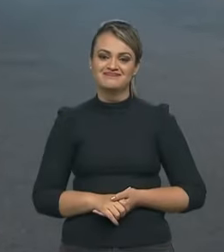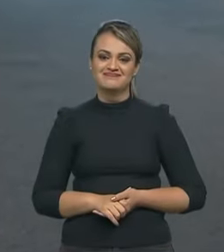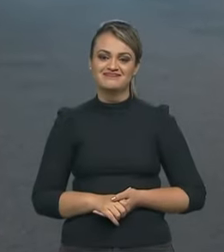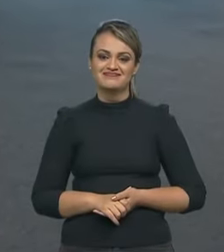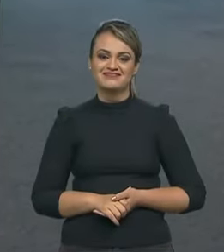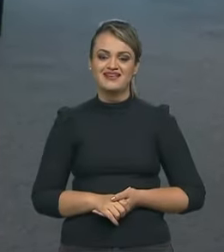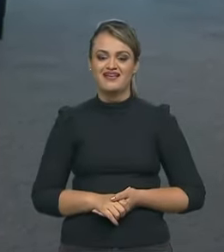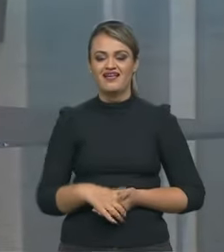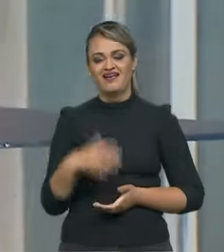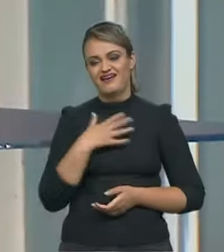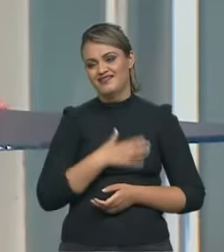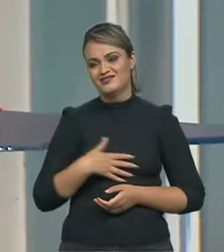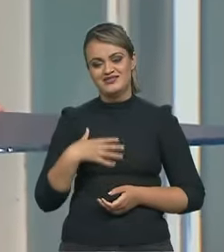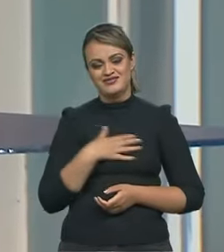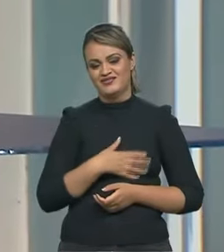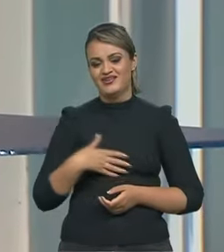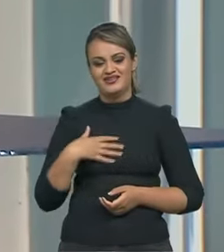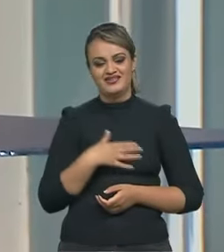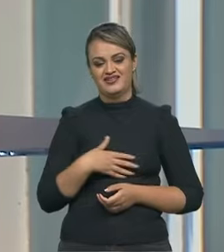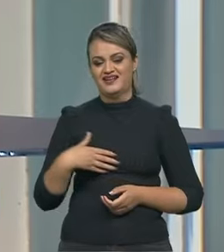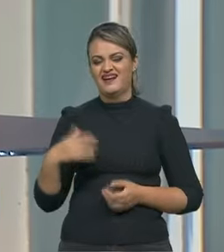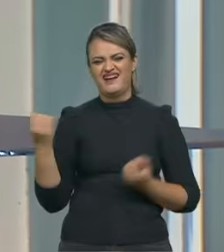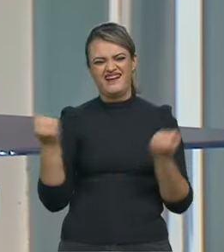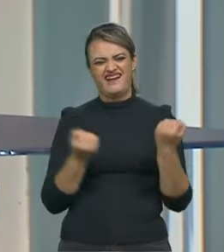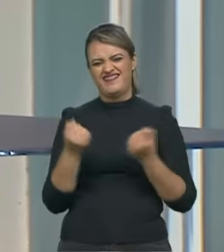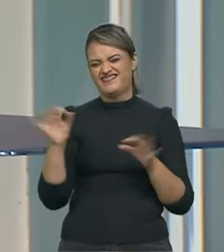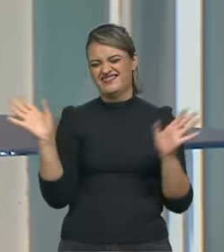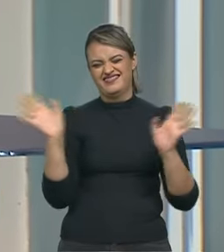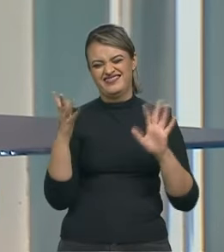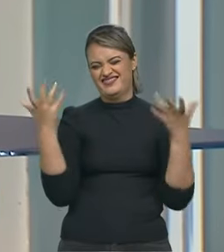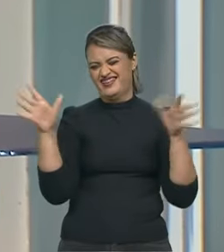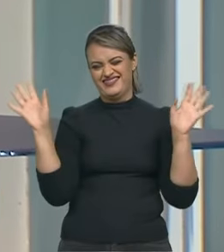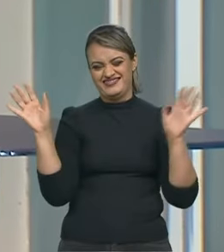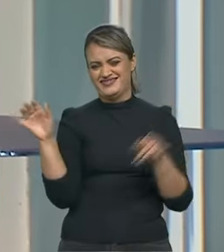cara eu tô tão satisfeito de não ter que andar nenhum carro de Fórmula 1